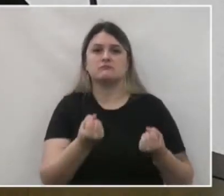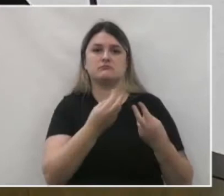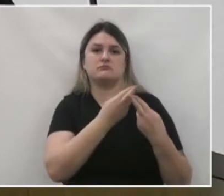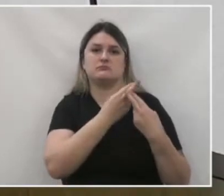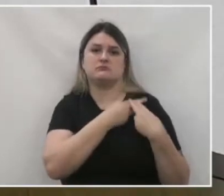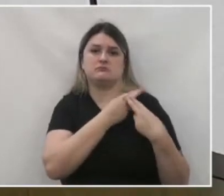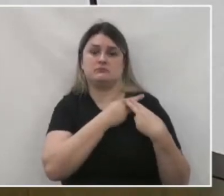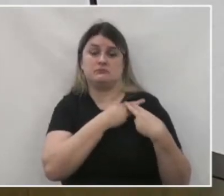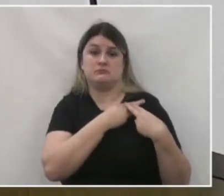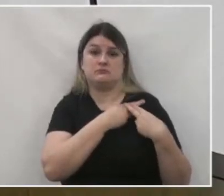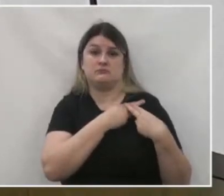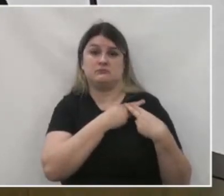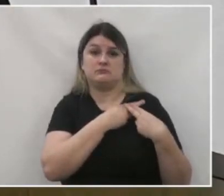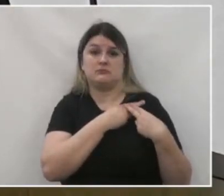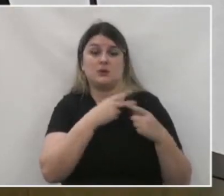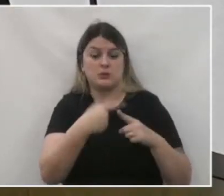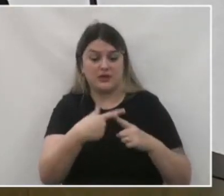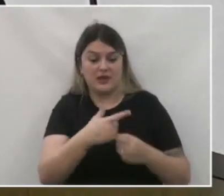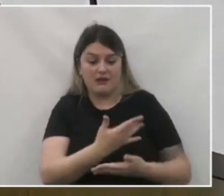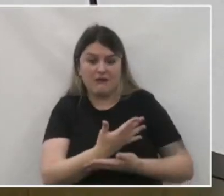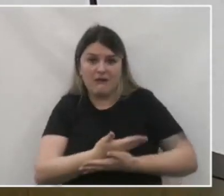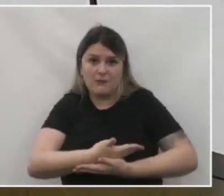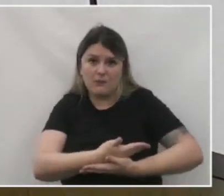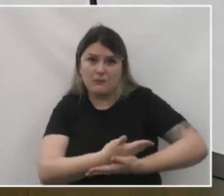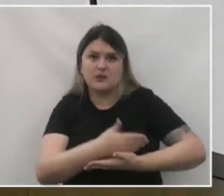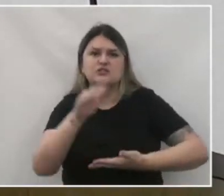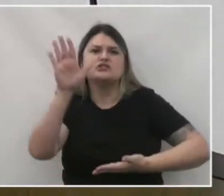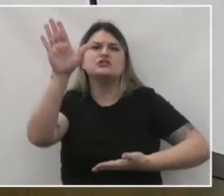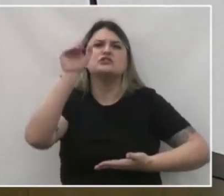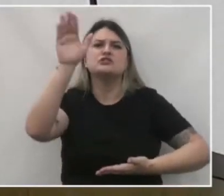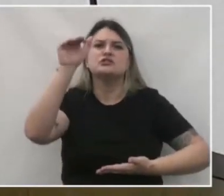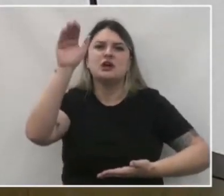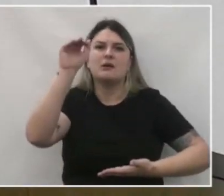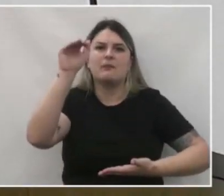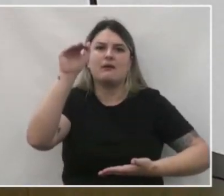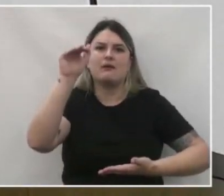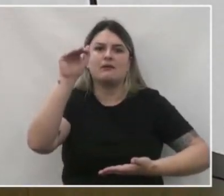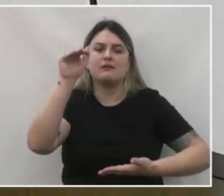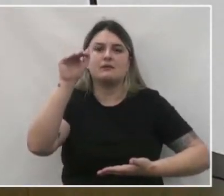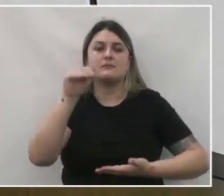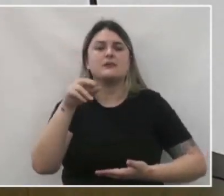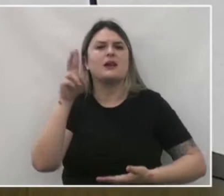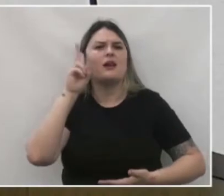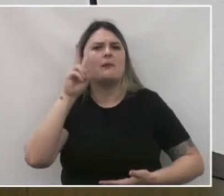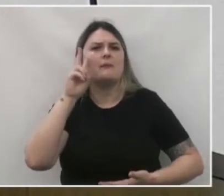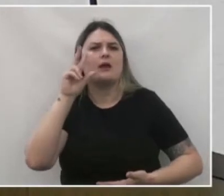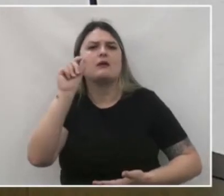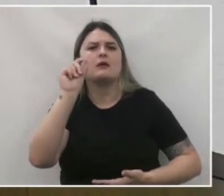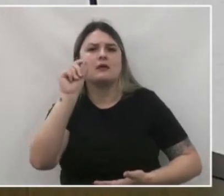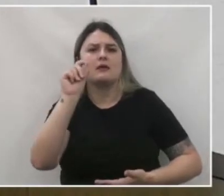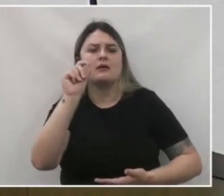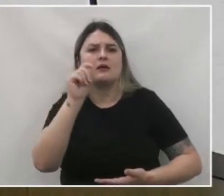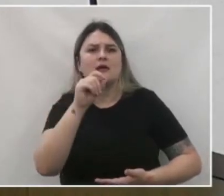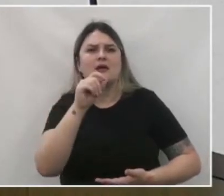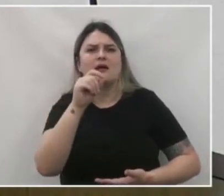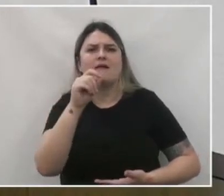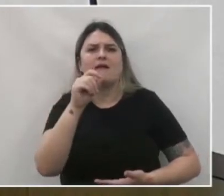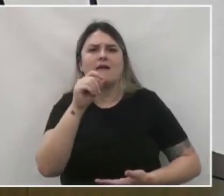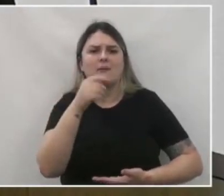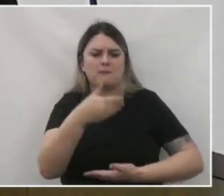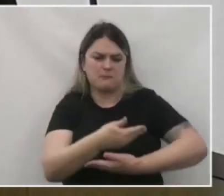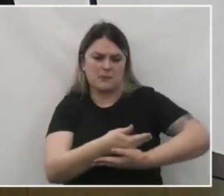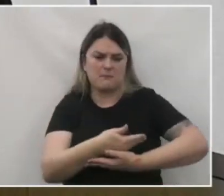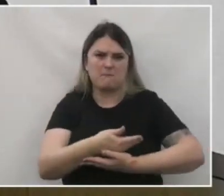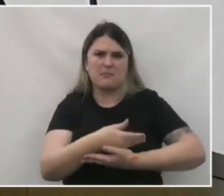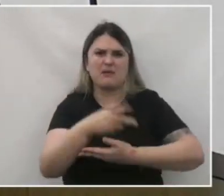após ser convocado por essa criança? É preciso lembrar que são as crianças que nos reconhecem e nos